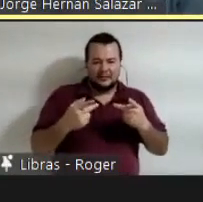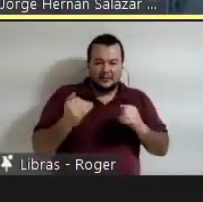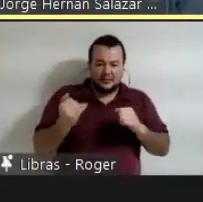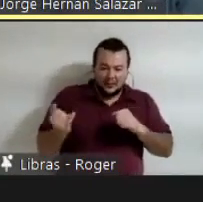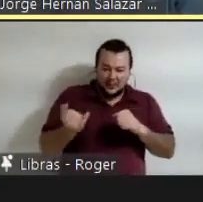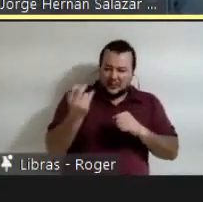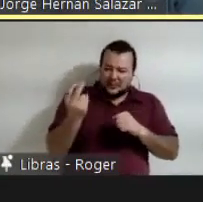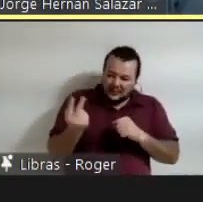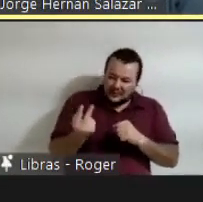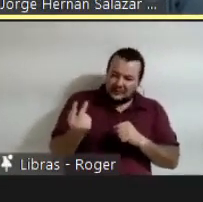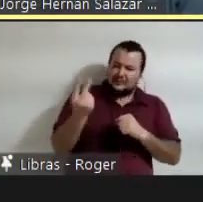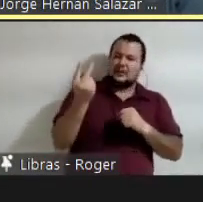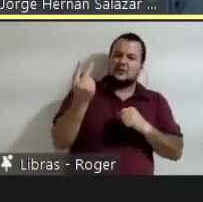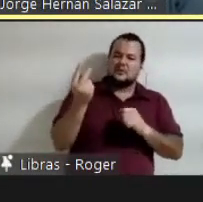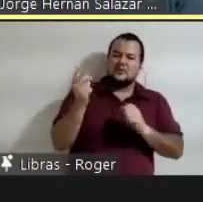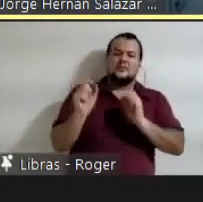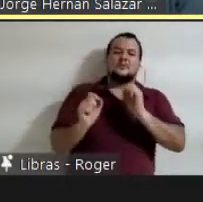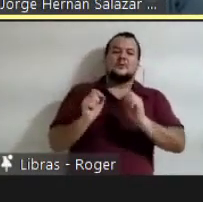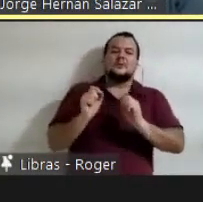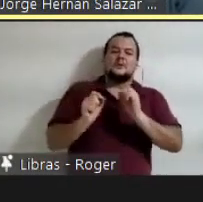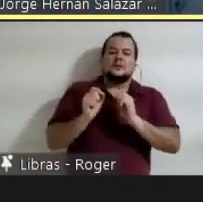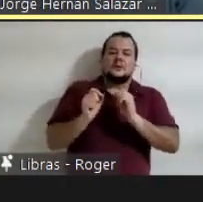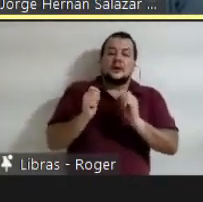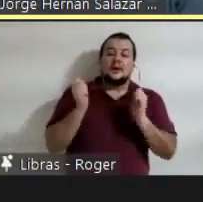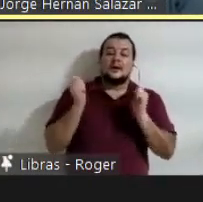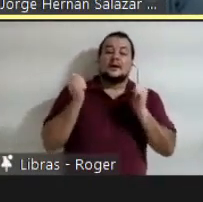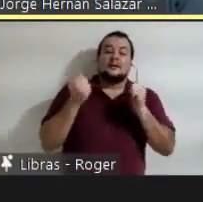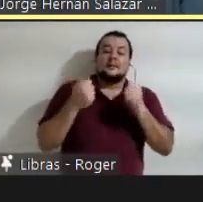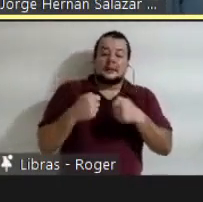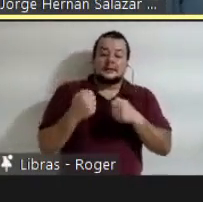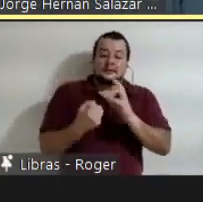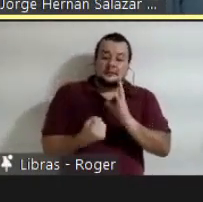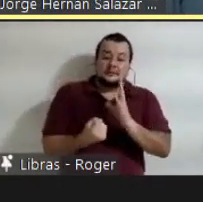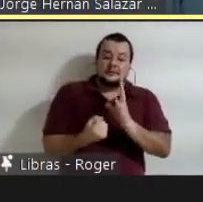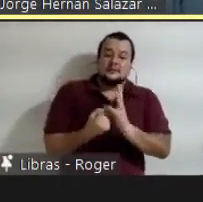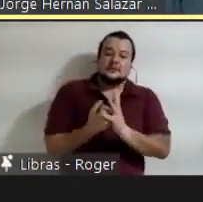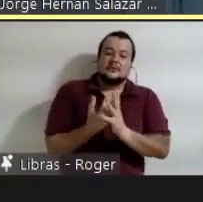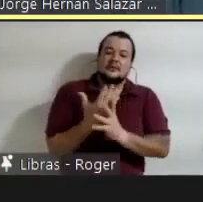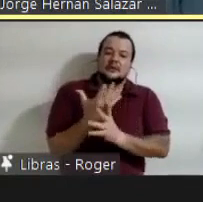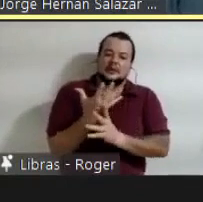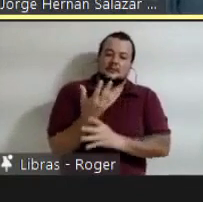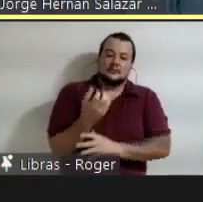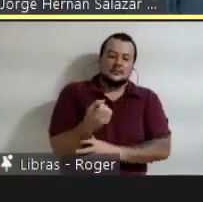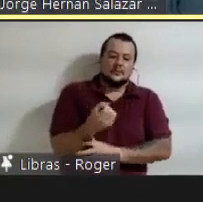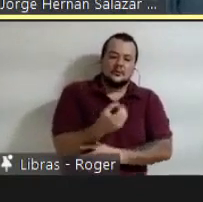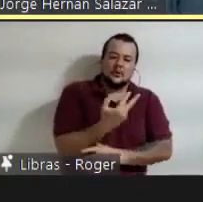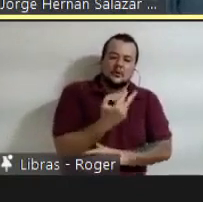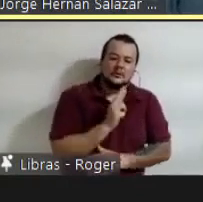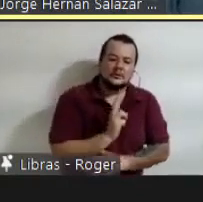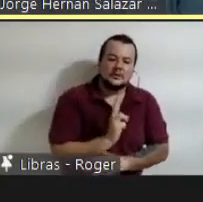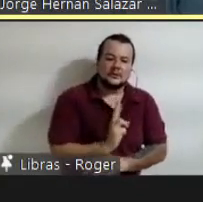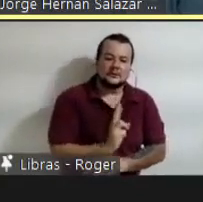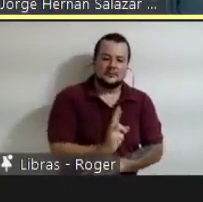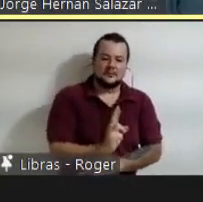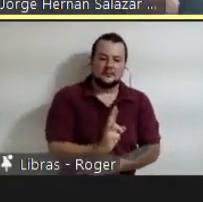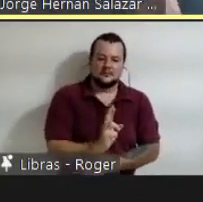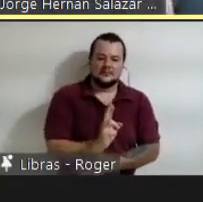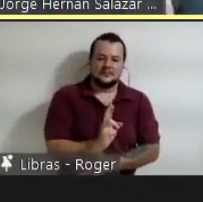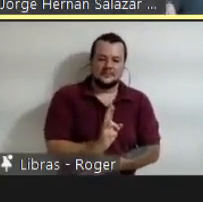valioso é a capacidade de producir novas respostas, e isso só é possível